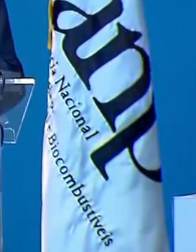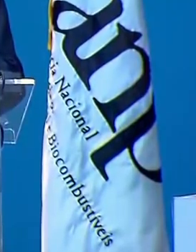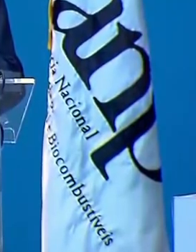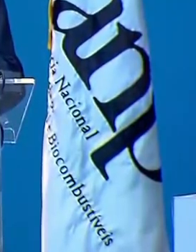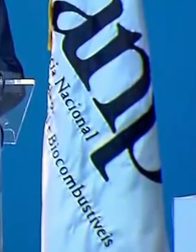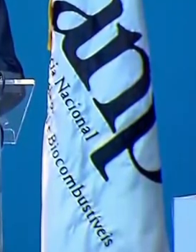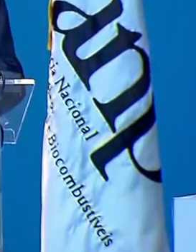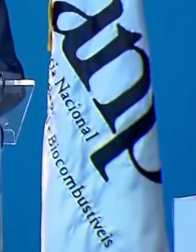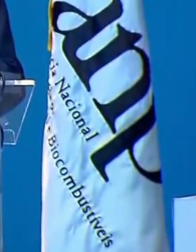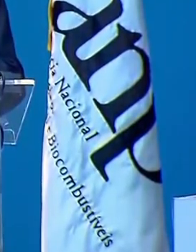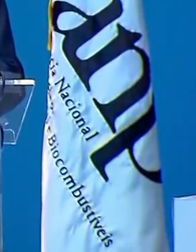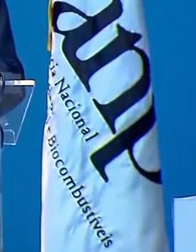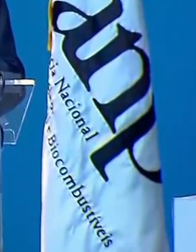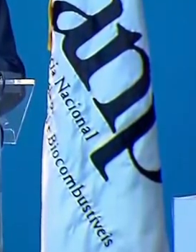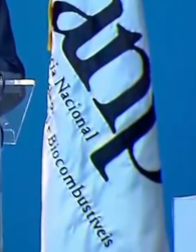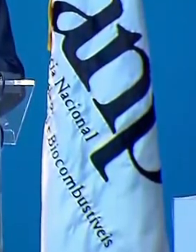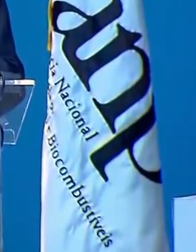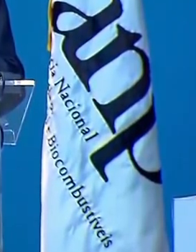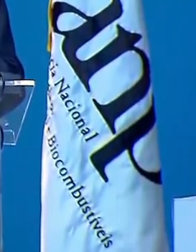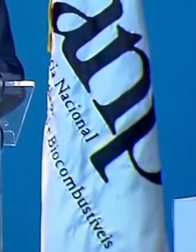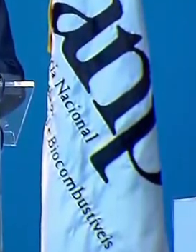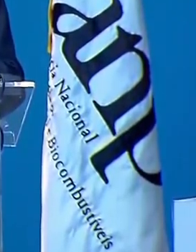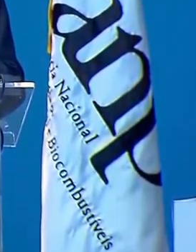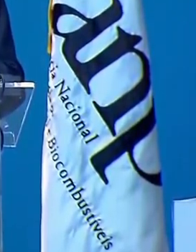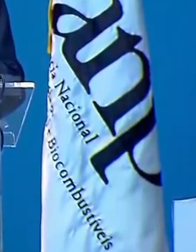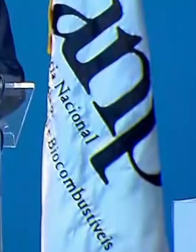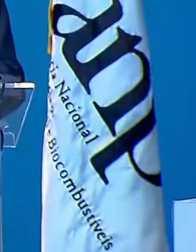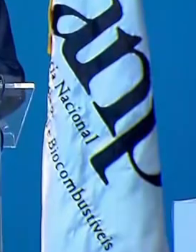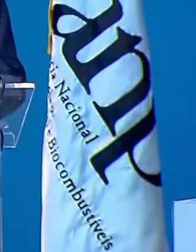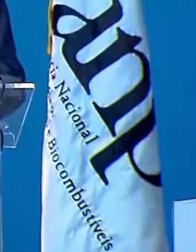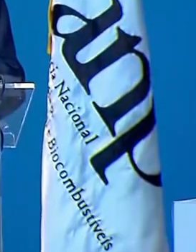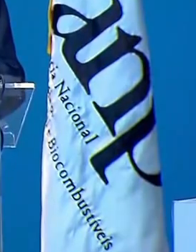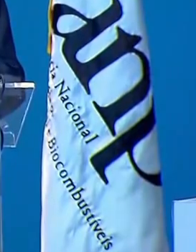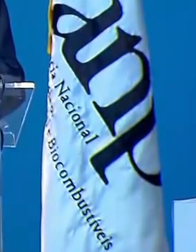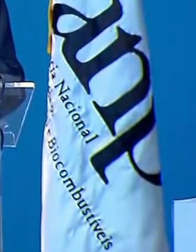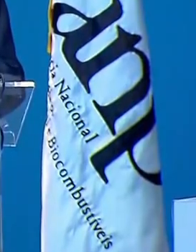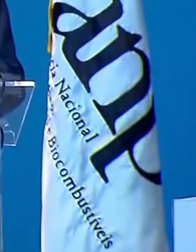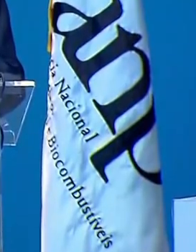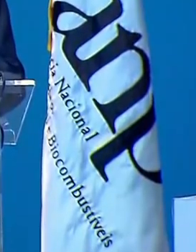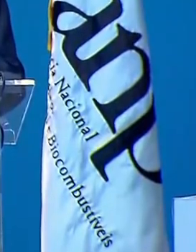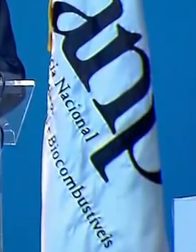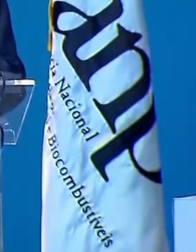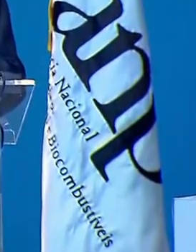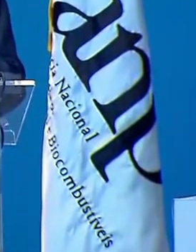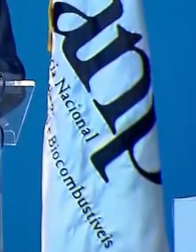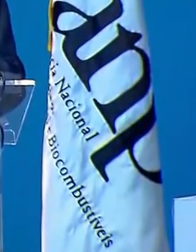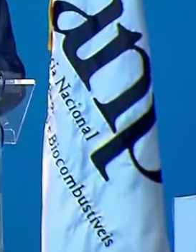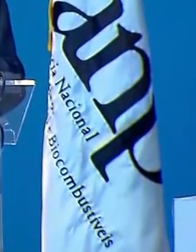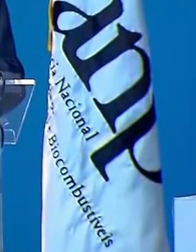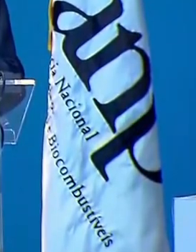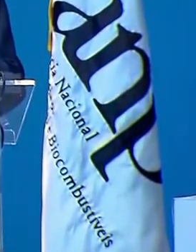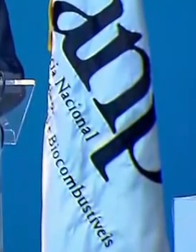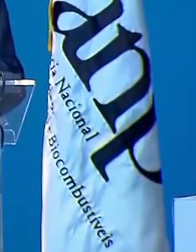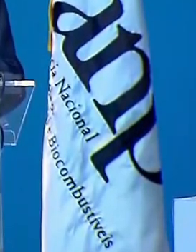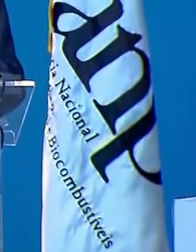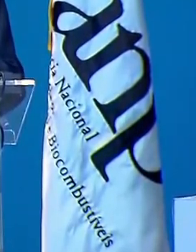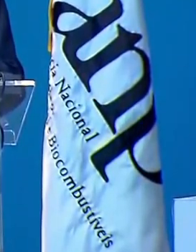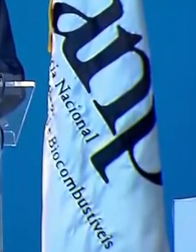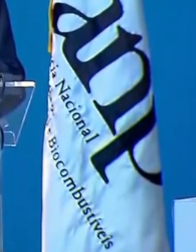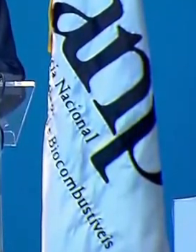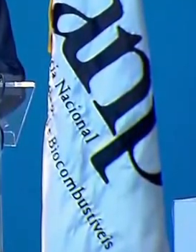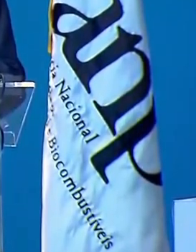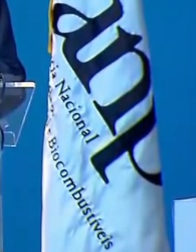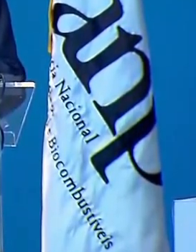equivalentes de petróleo. Nossa produção diária poderá atingir 7 milhões de barris.